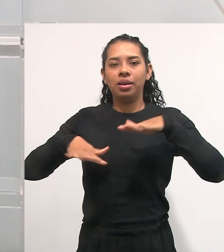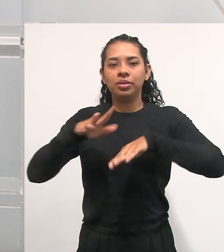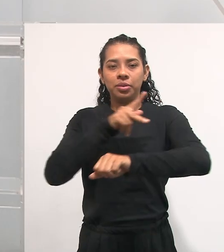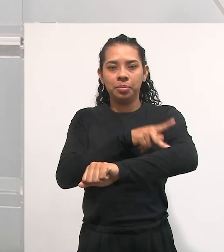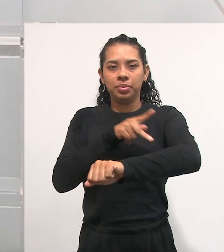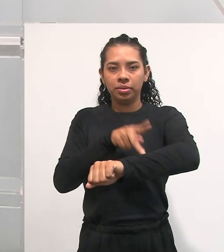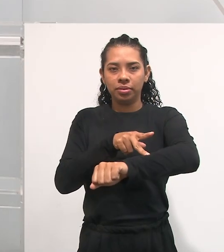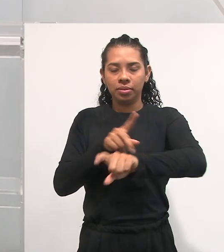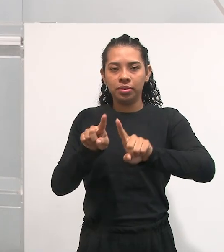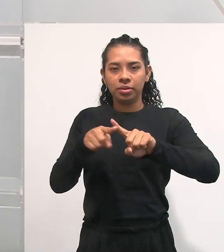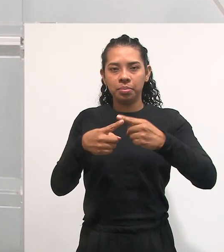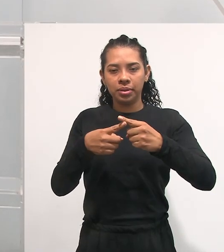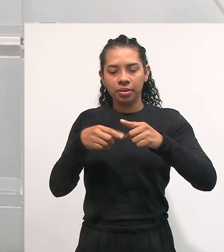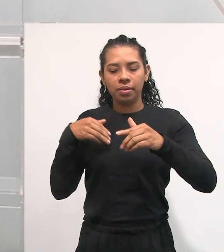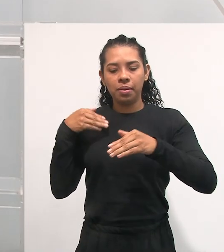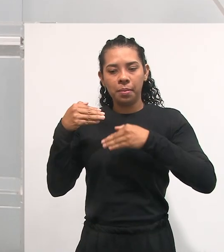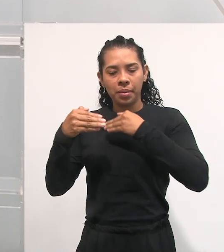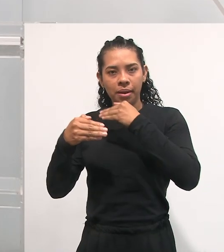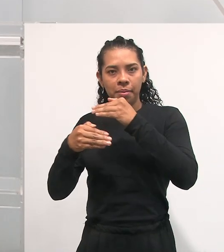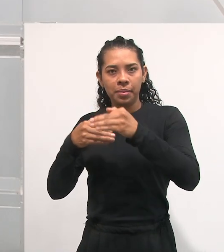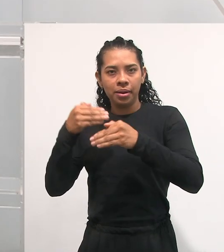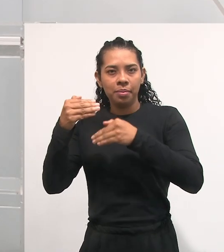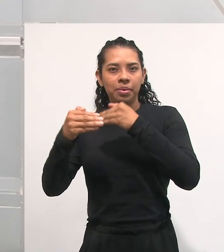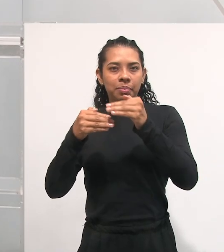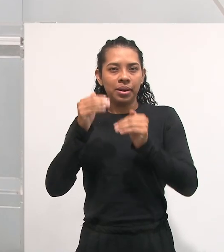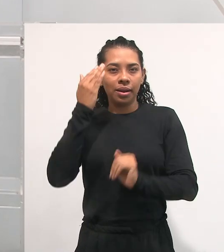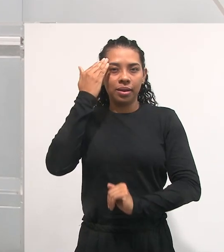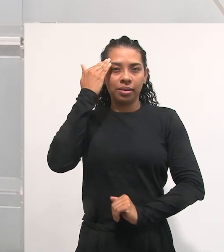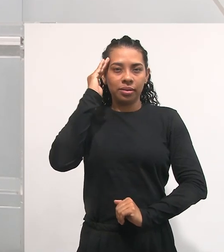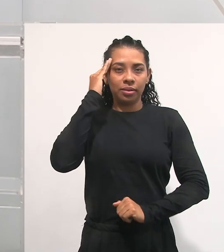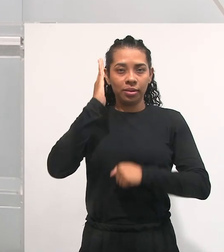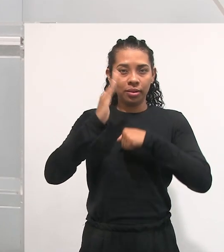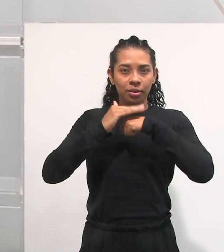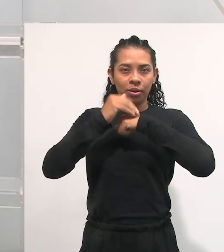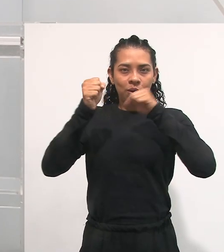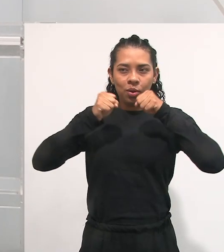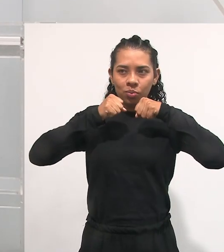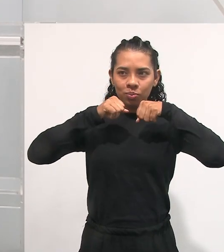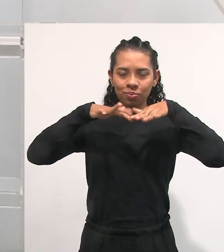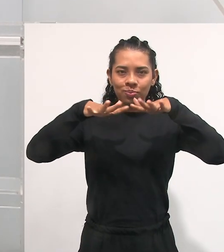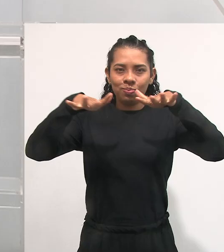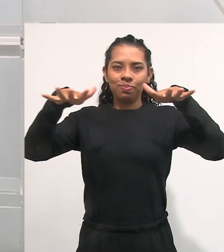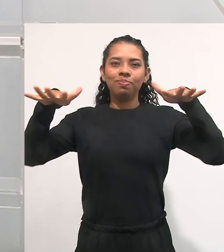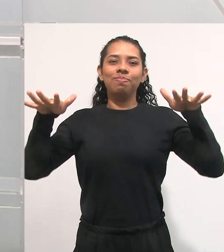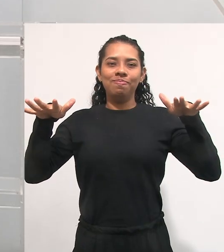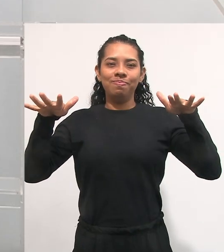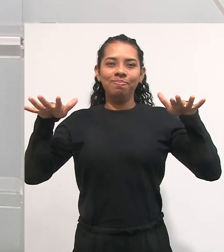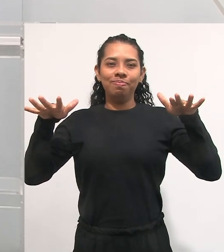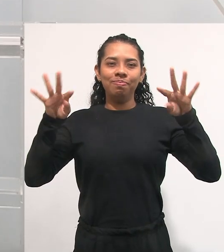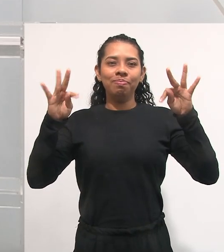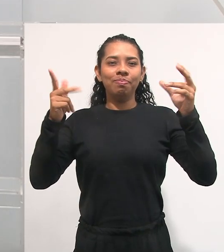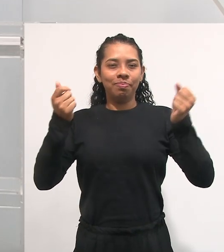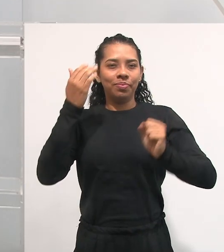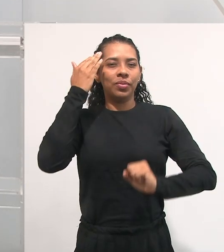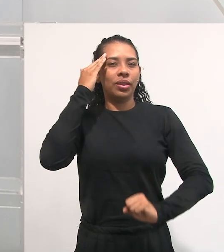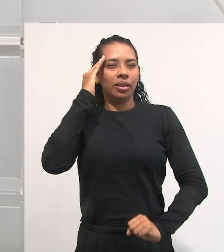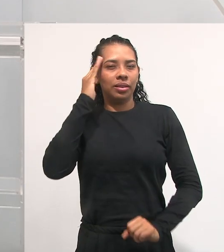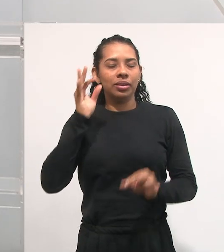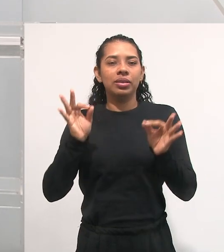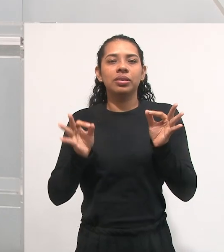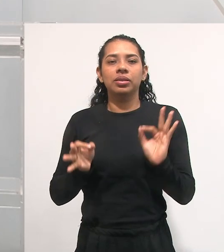olhares para a gente ampliar o horizonte e quem sabe, quiçá,